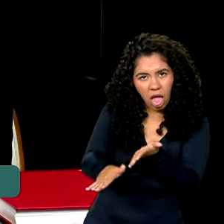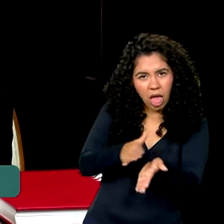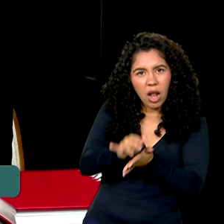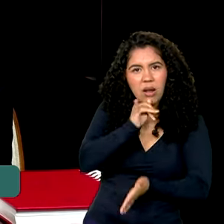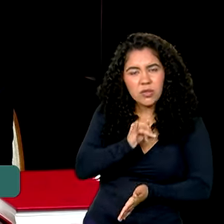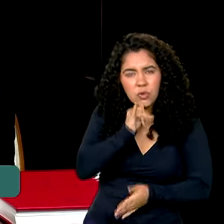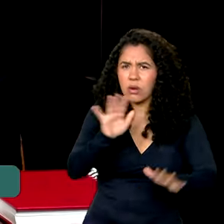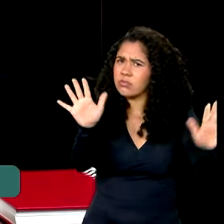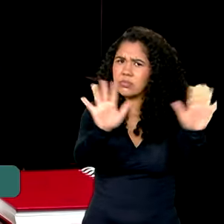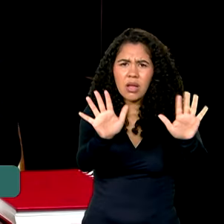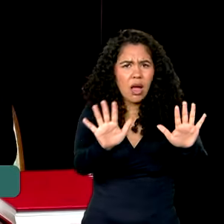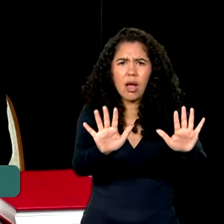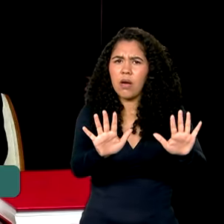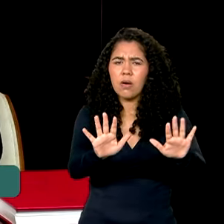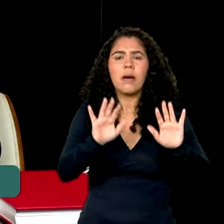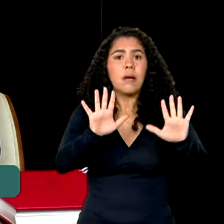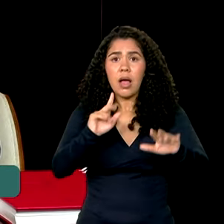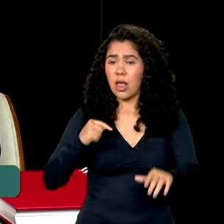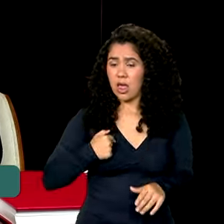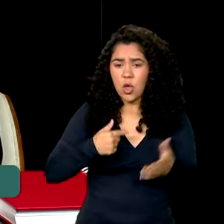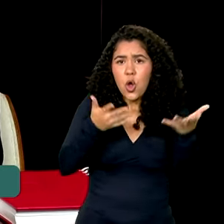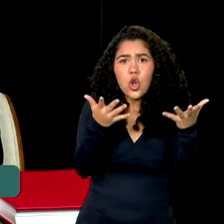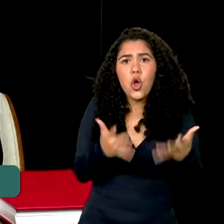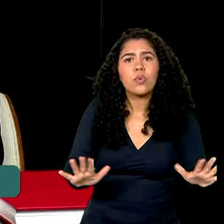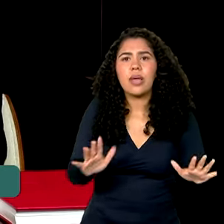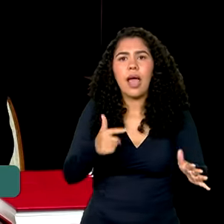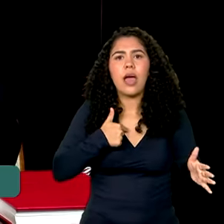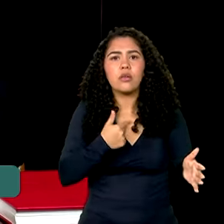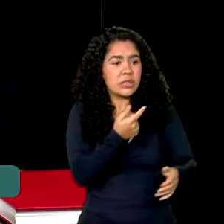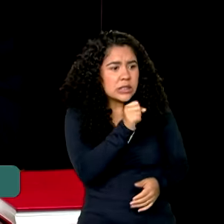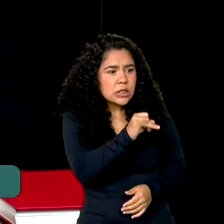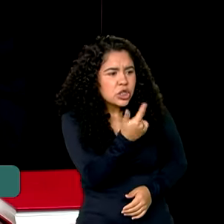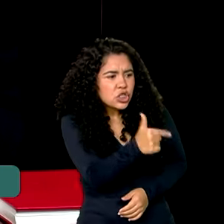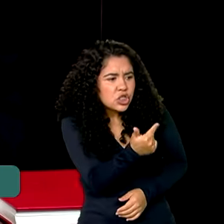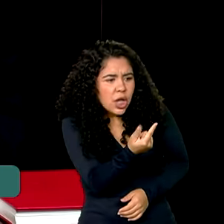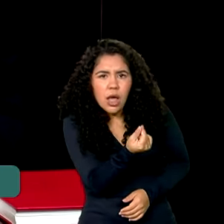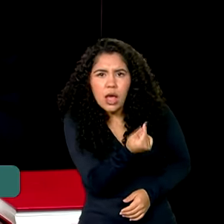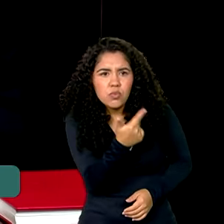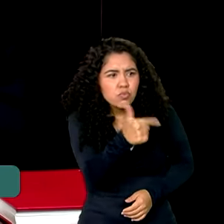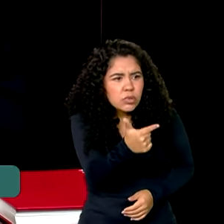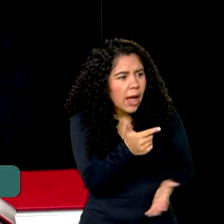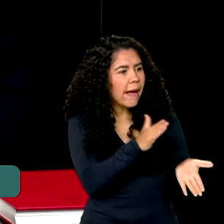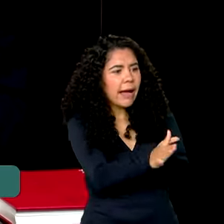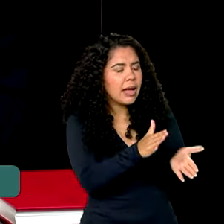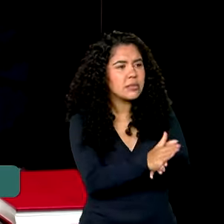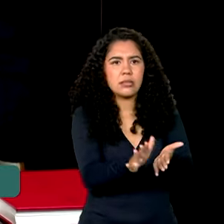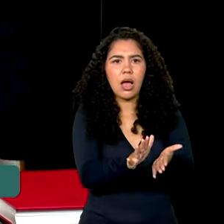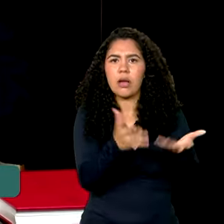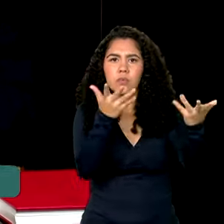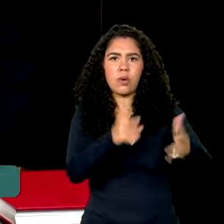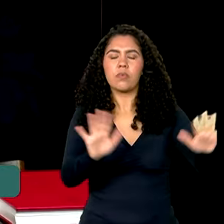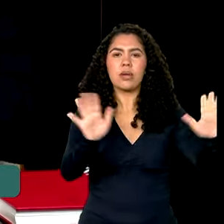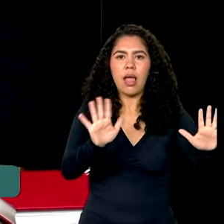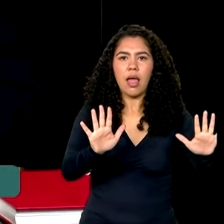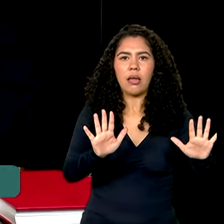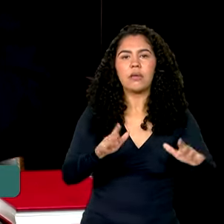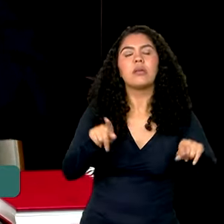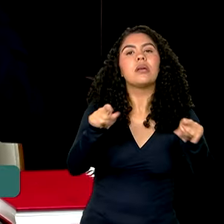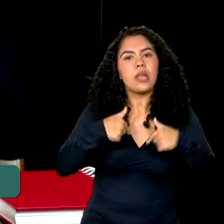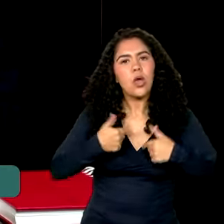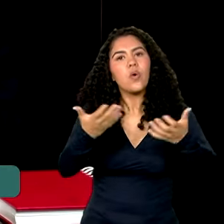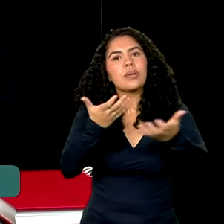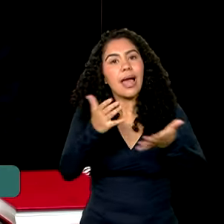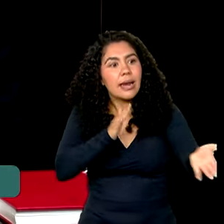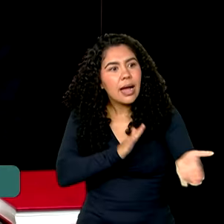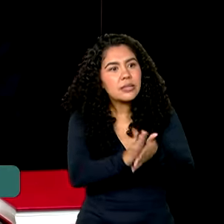o Brasil. Ou seja, eu não quero gastar o que eu não tenho e eu não quero gastar mal. Eu quero fazer gasto que seja uma